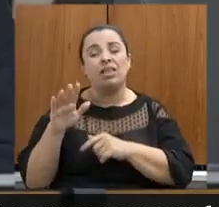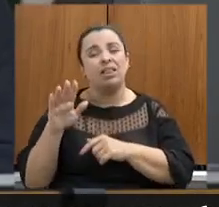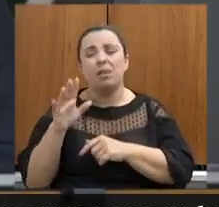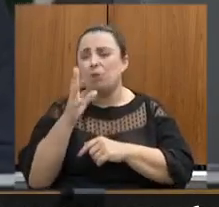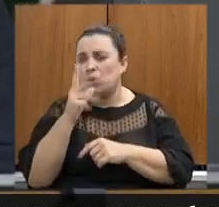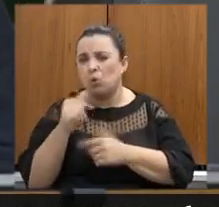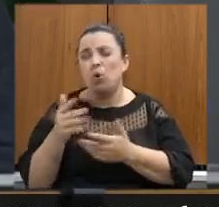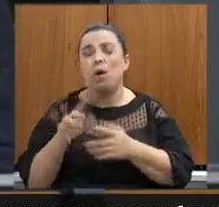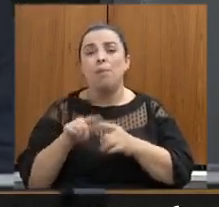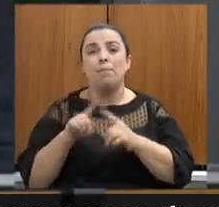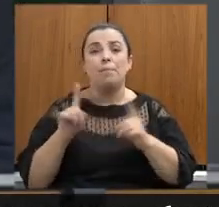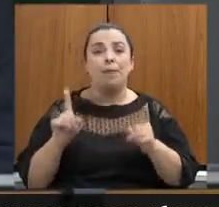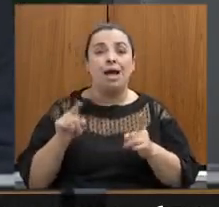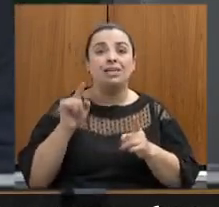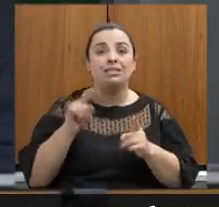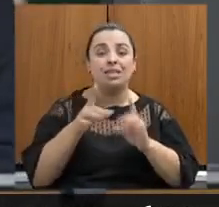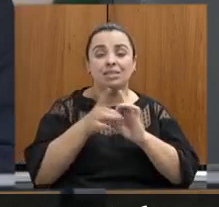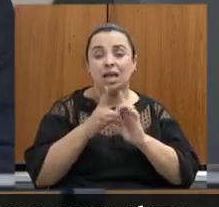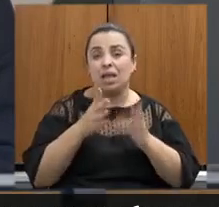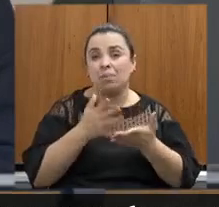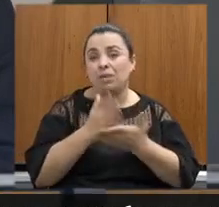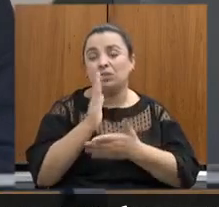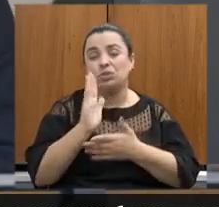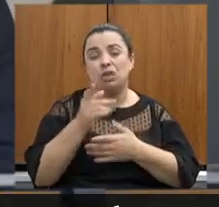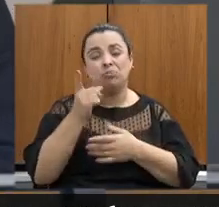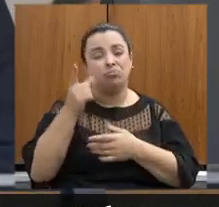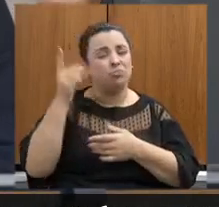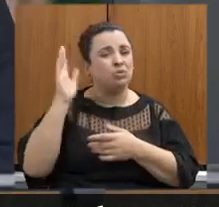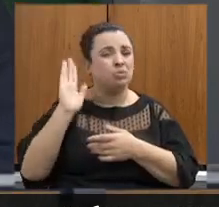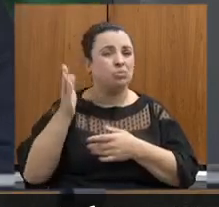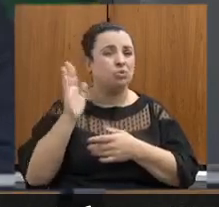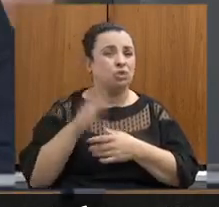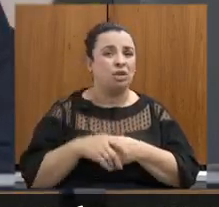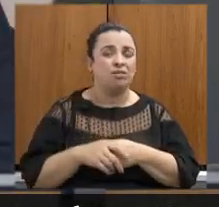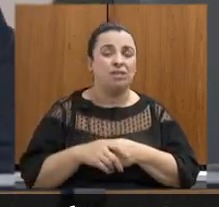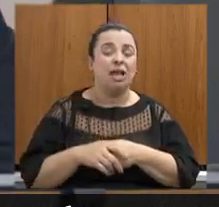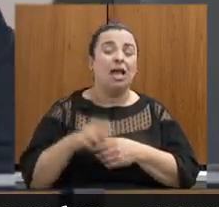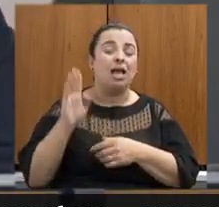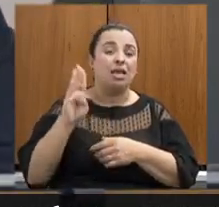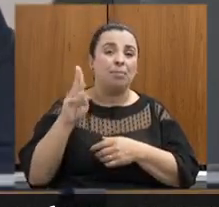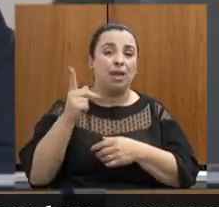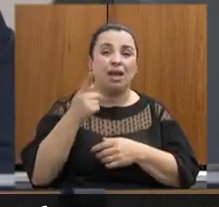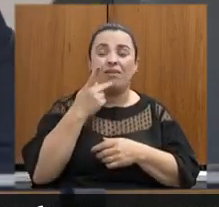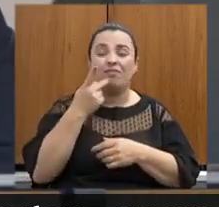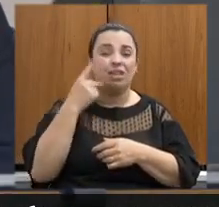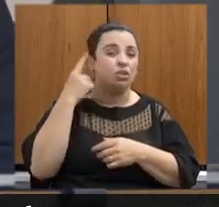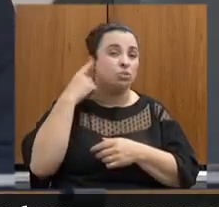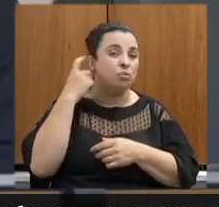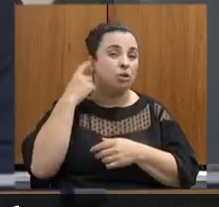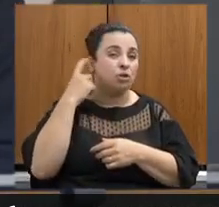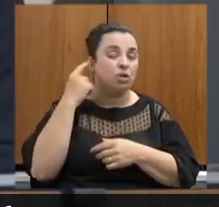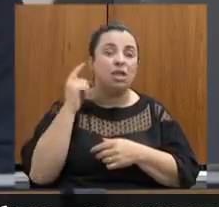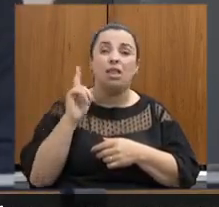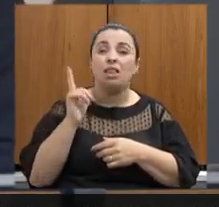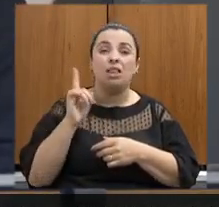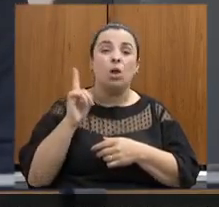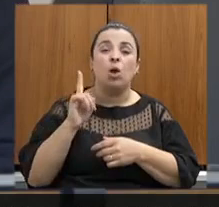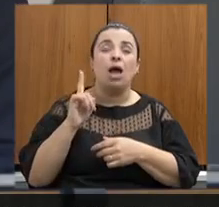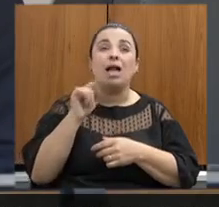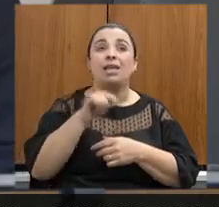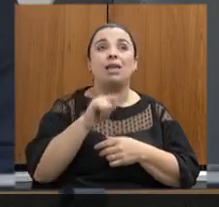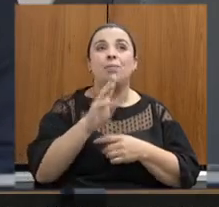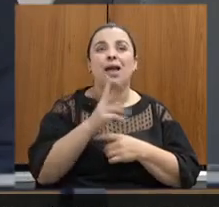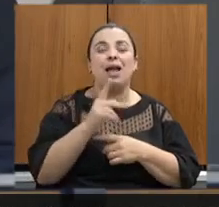já tinha saída há muito tempo falam-se ruídos em Belo Horizonte essa mineração não é em Belo Horizonte é em Nova Lima